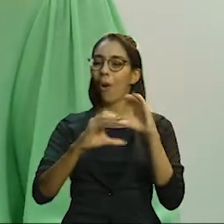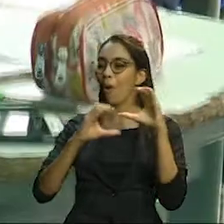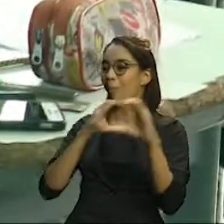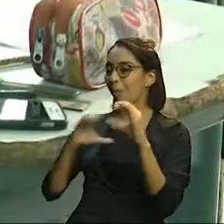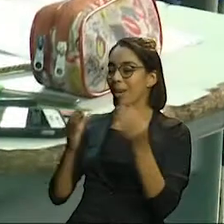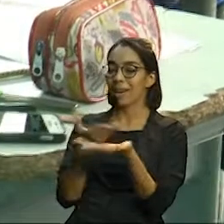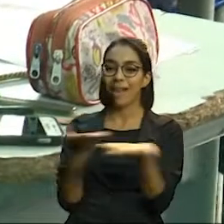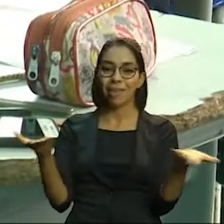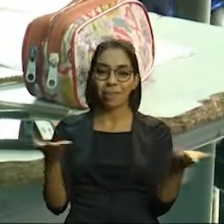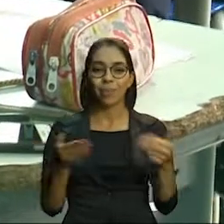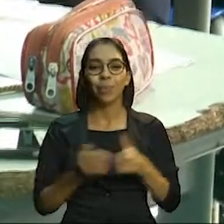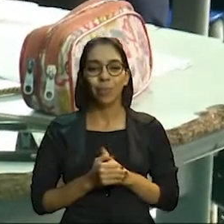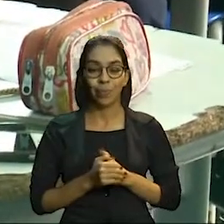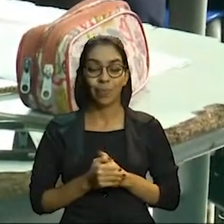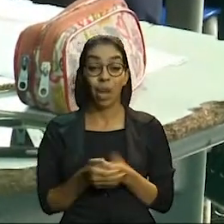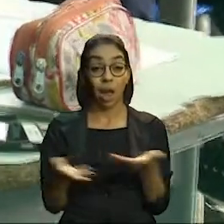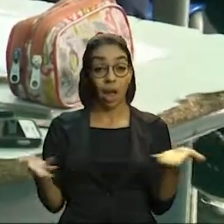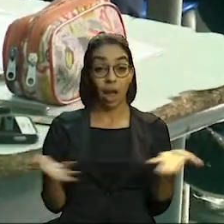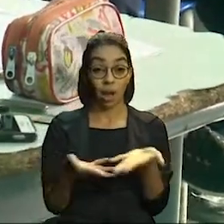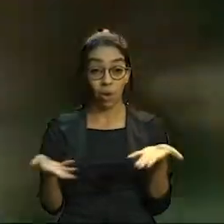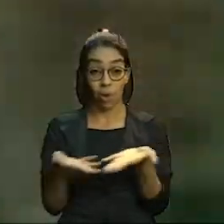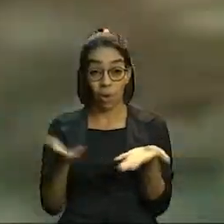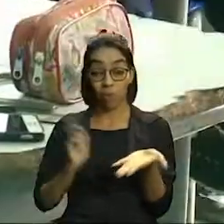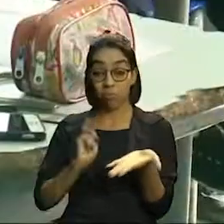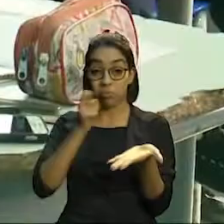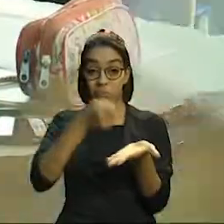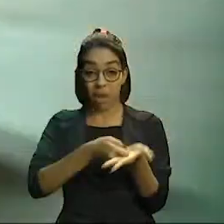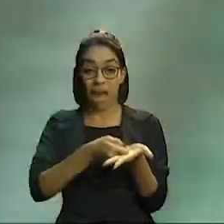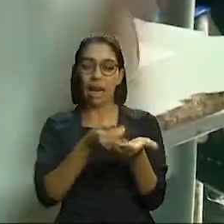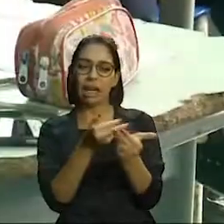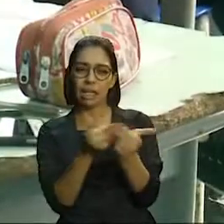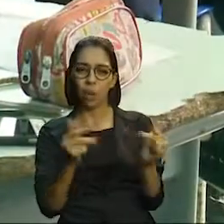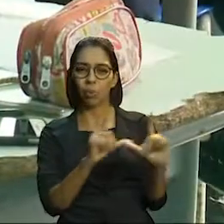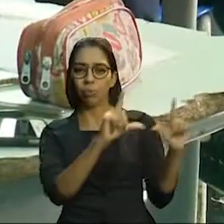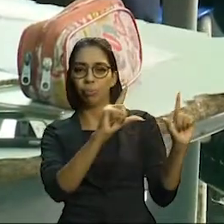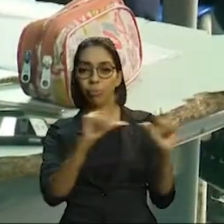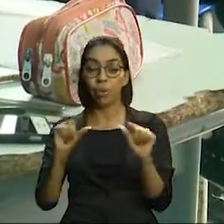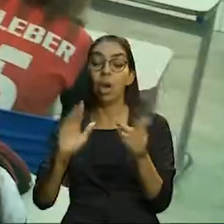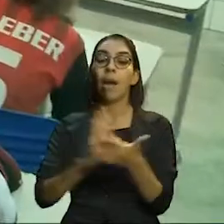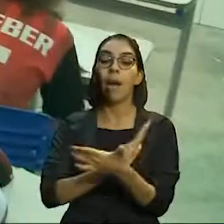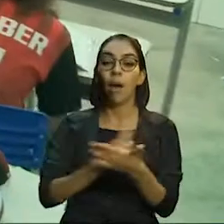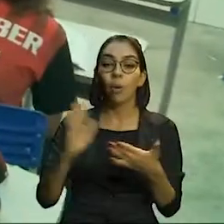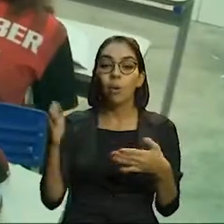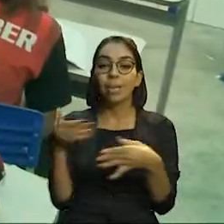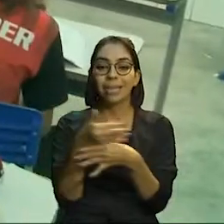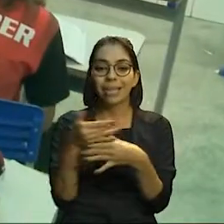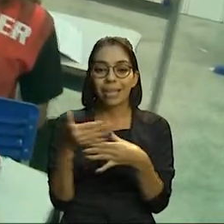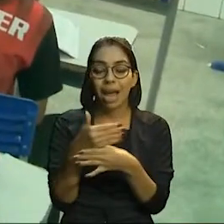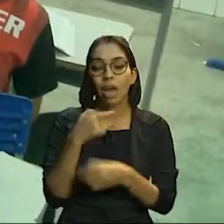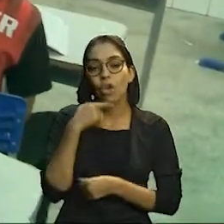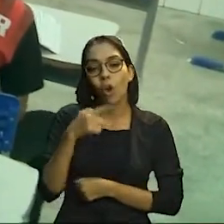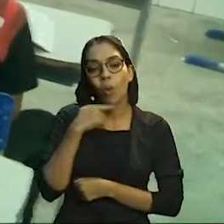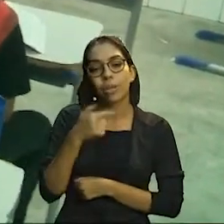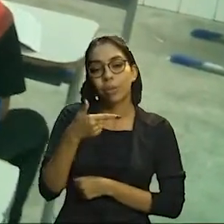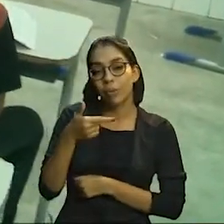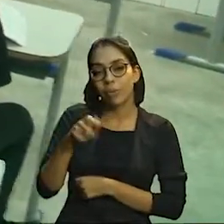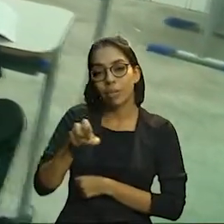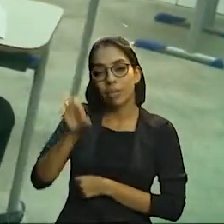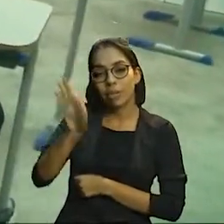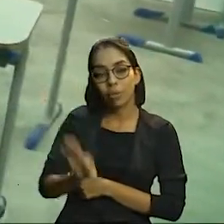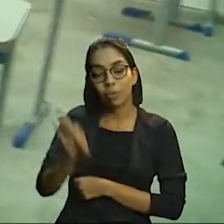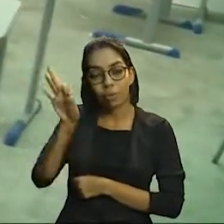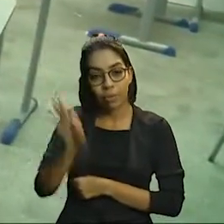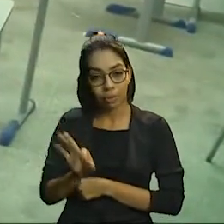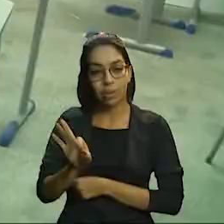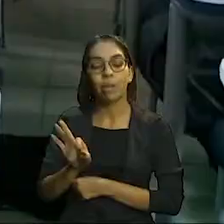cidadão. Com a redução dos investimentos, algumas cidades do Brasil não atingiram os 25% de